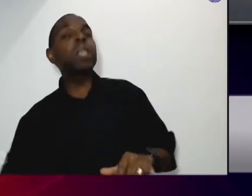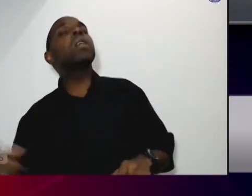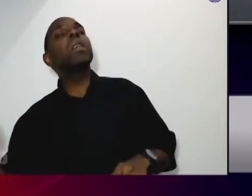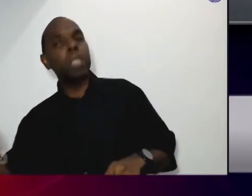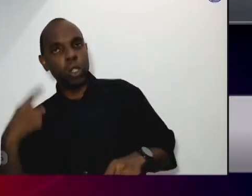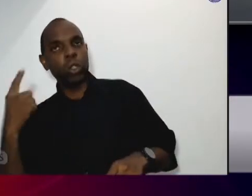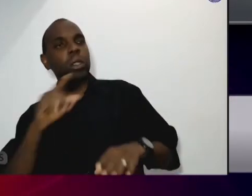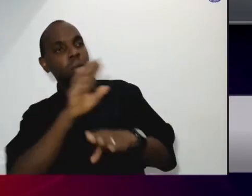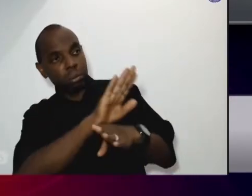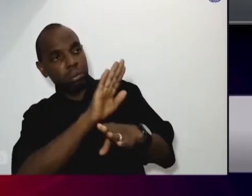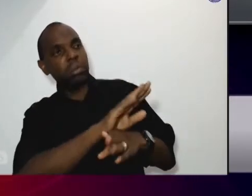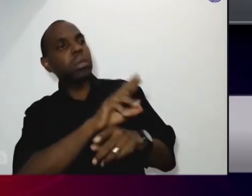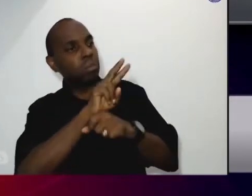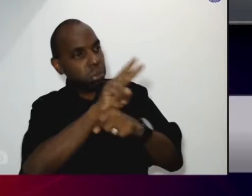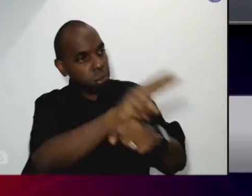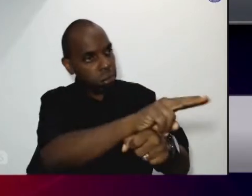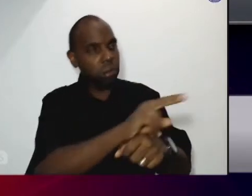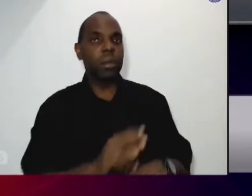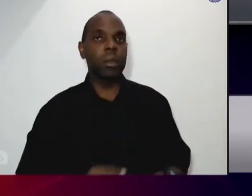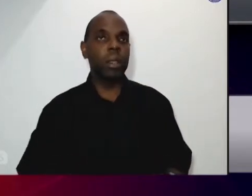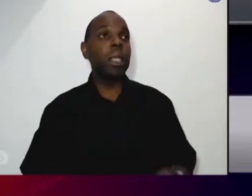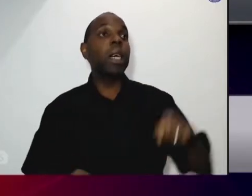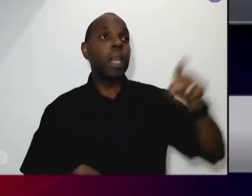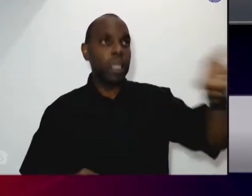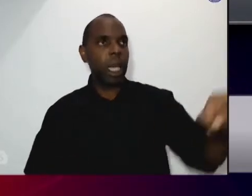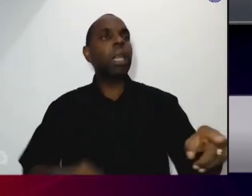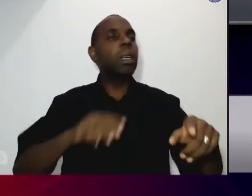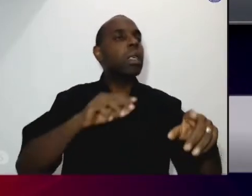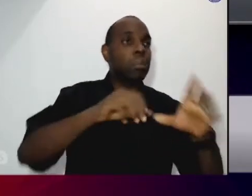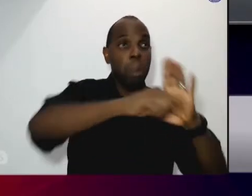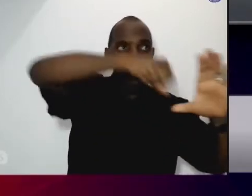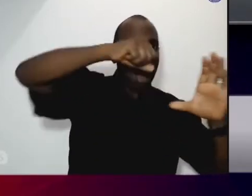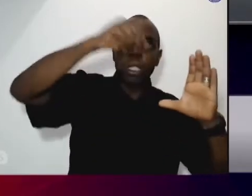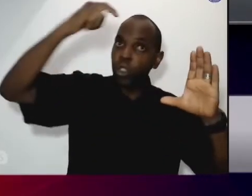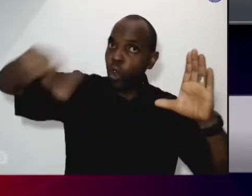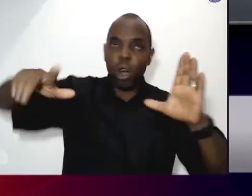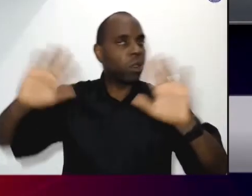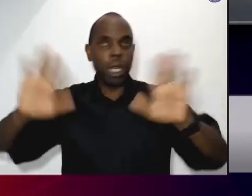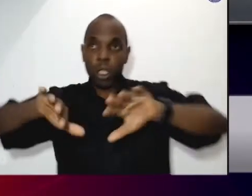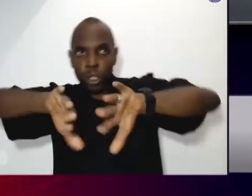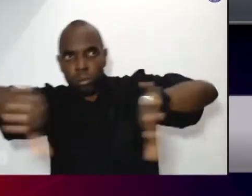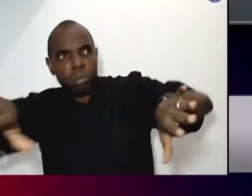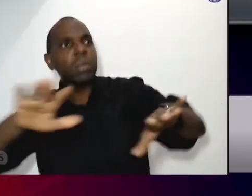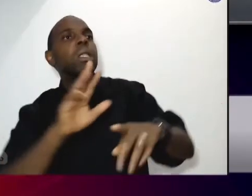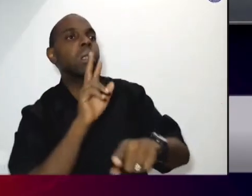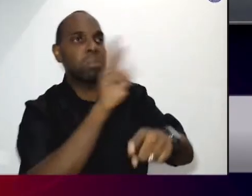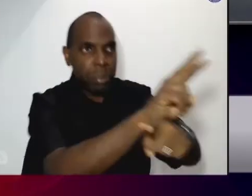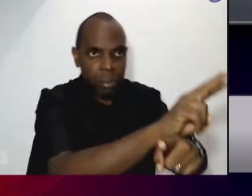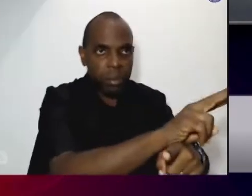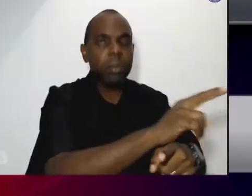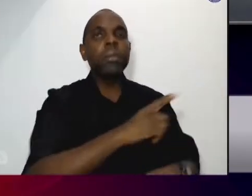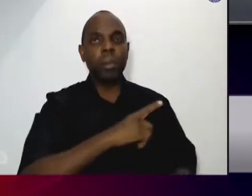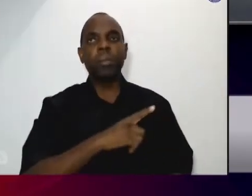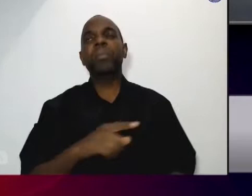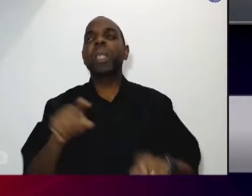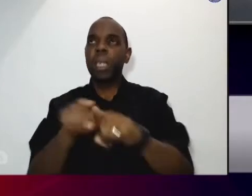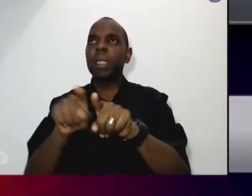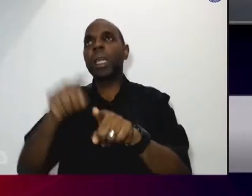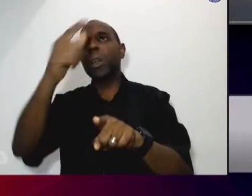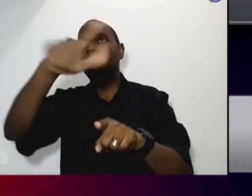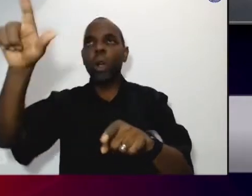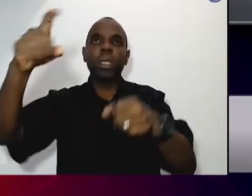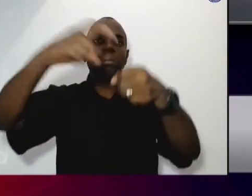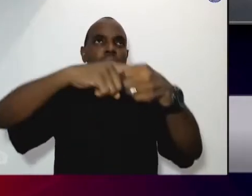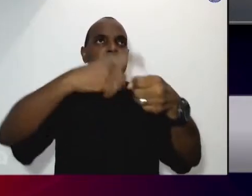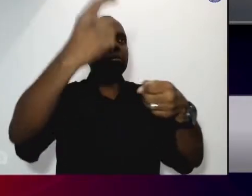violência né e a gente trabalha que a gente fala sempre trabalha em rede a gente trabalha em parceria porque a gente não consegue fazer nada